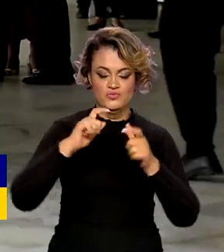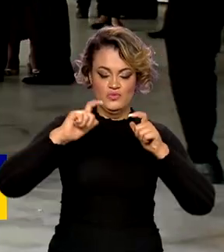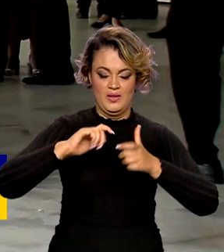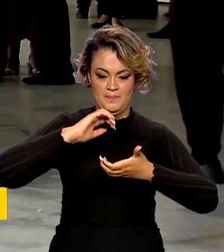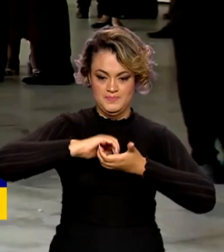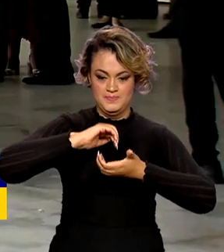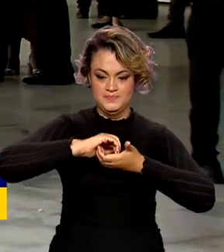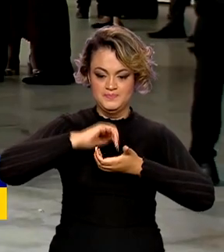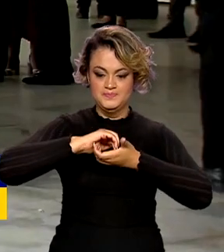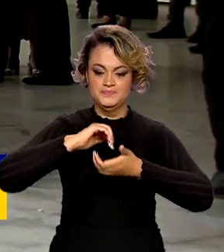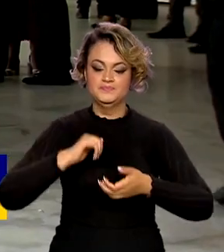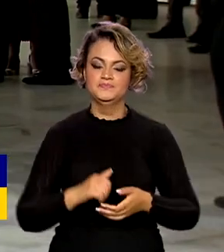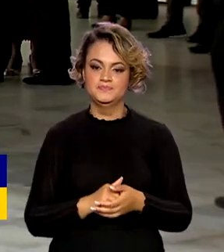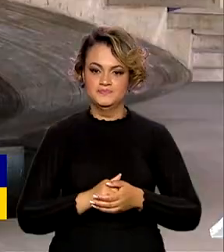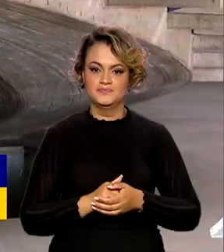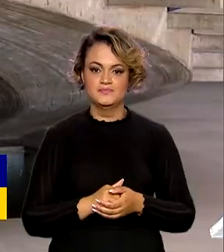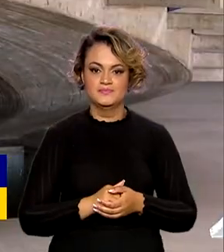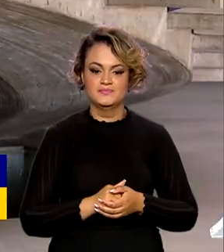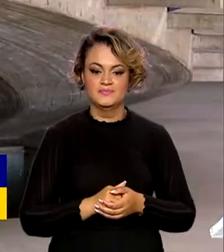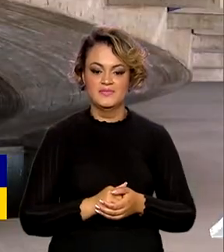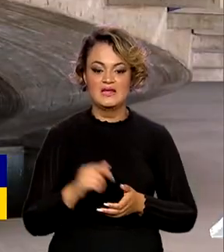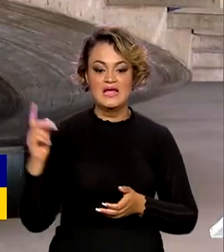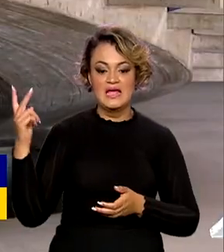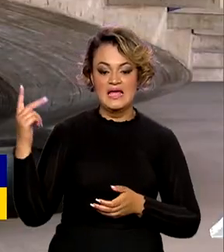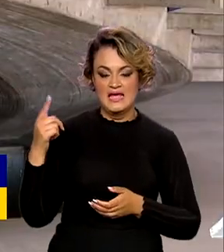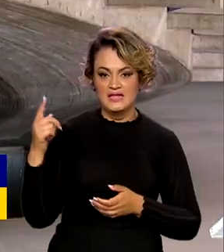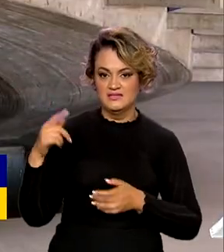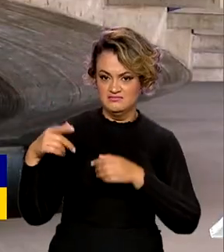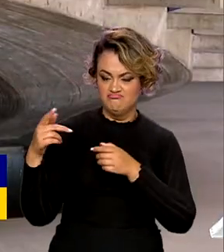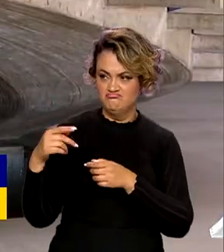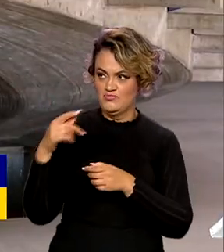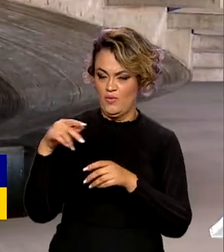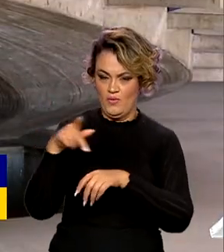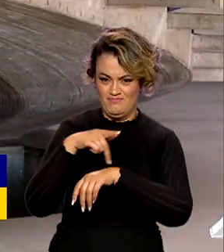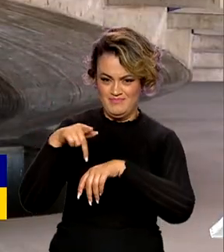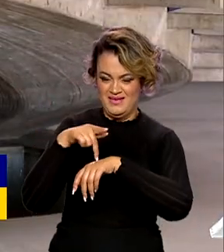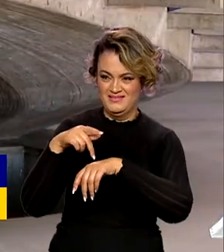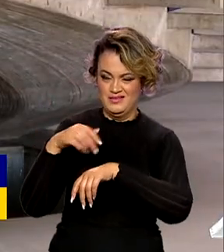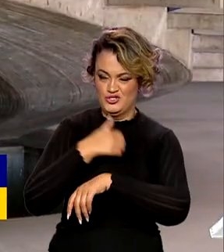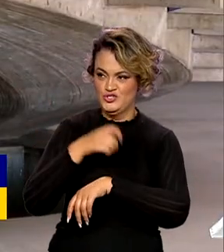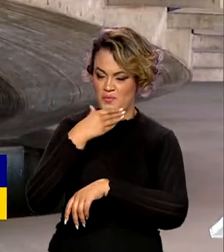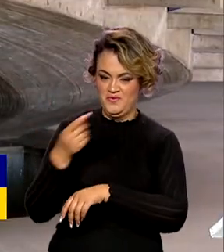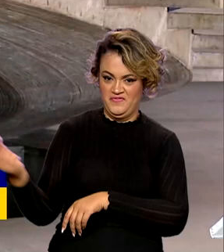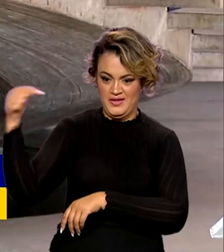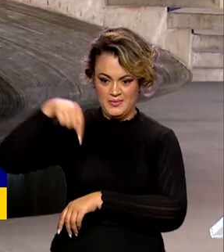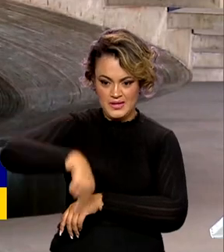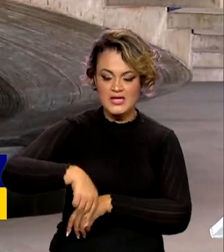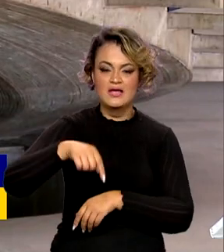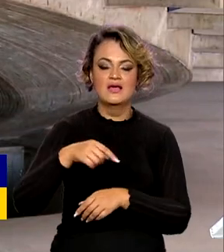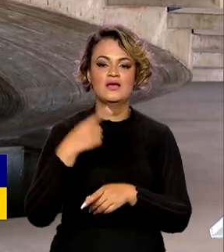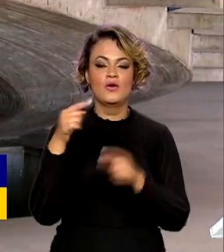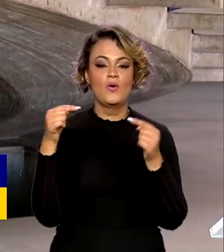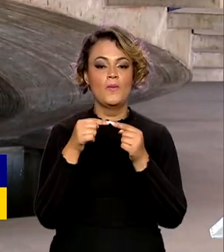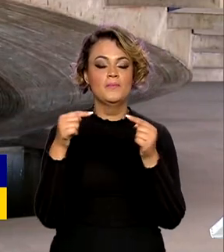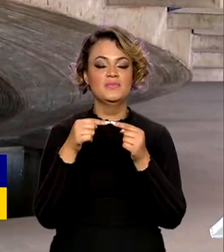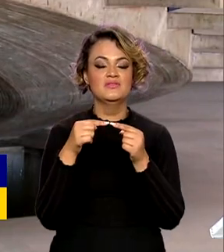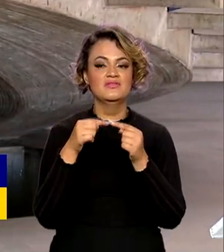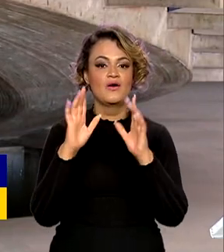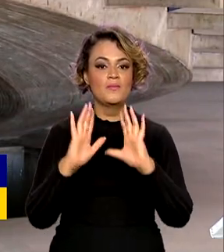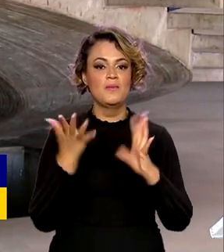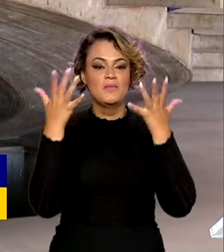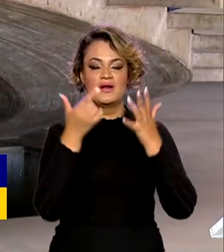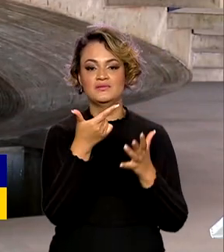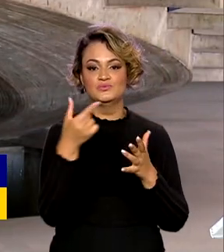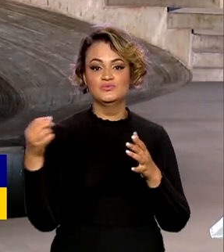argentino no Palácio do Itamaraty. A visita do presidente da Argentina, Alberto Fernandes, marca a comemoração de 200